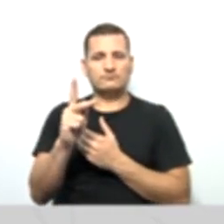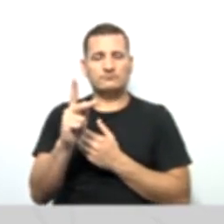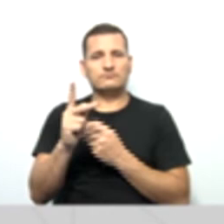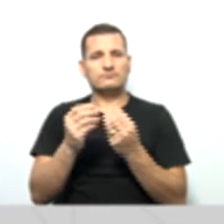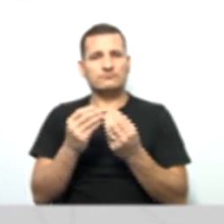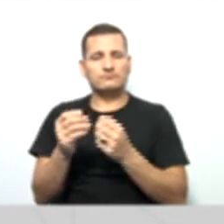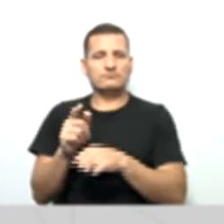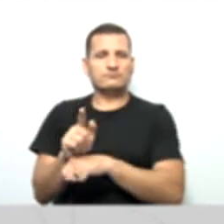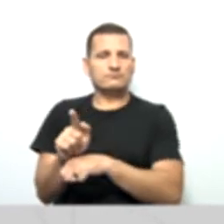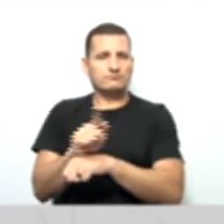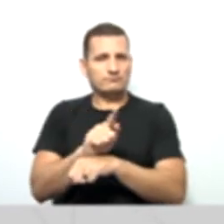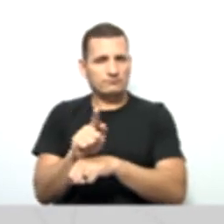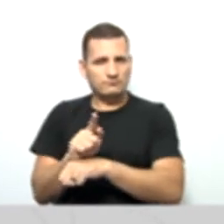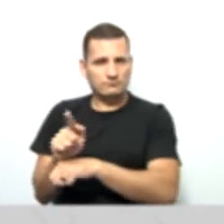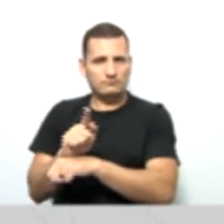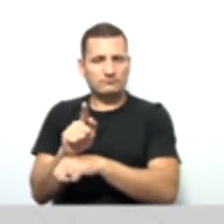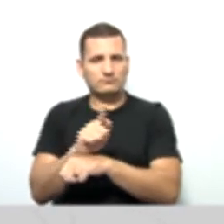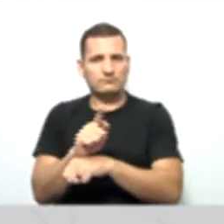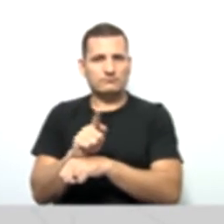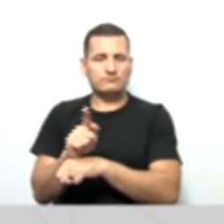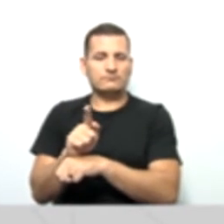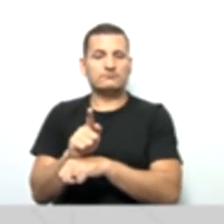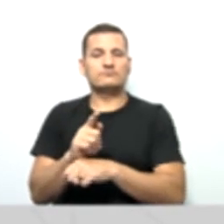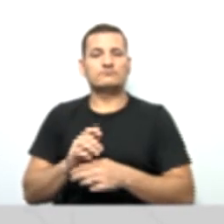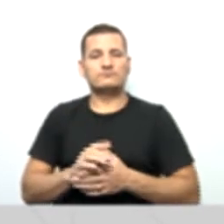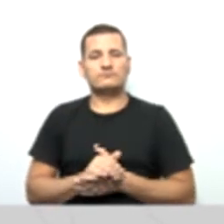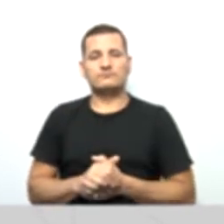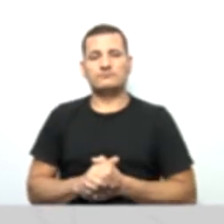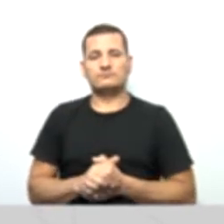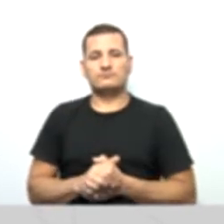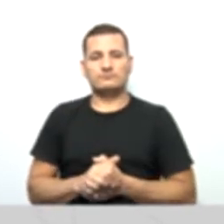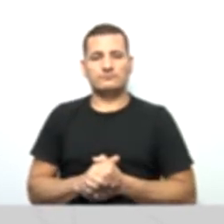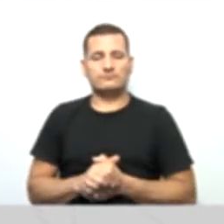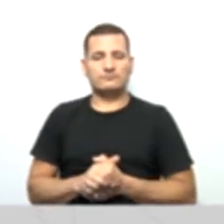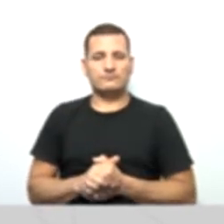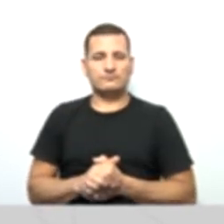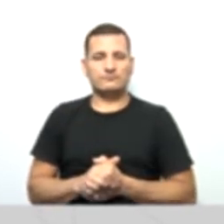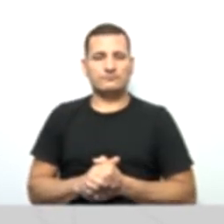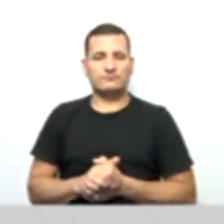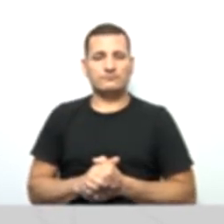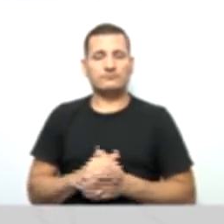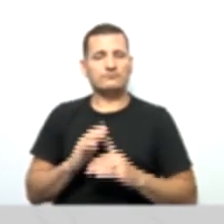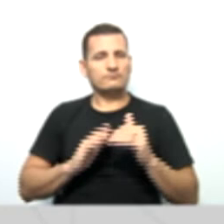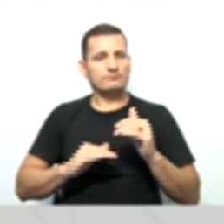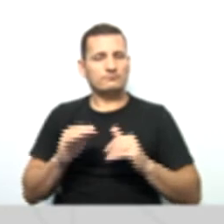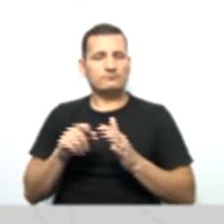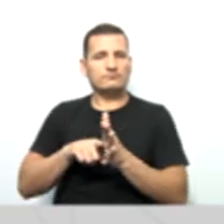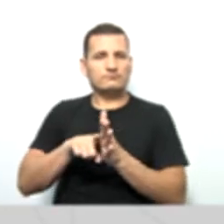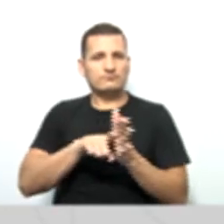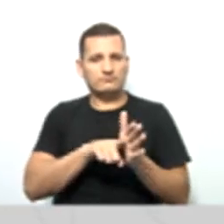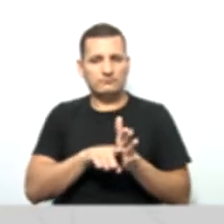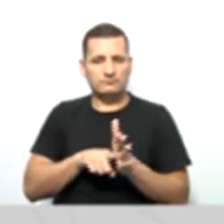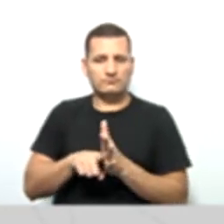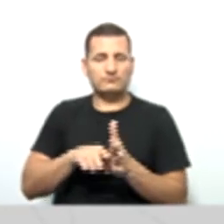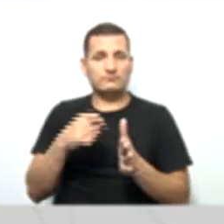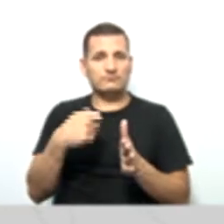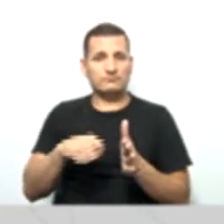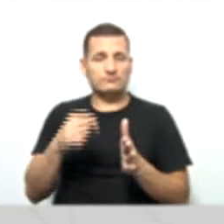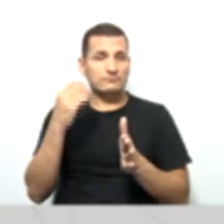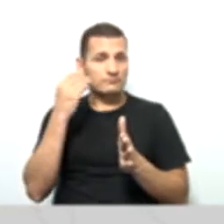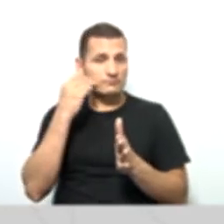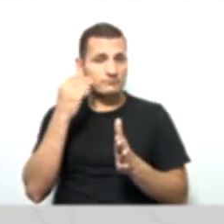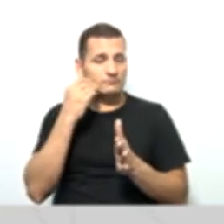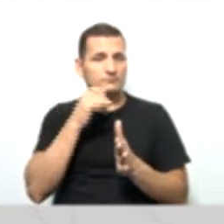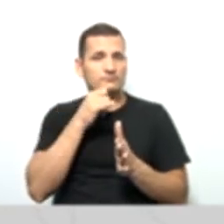gerenciamento, né, dentro da cooperativa, certo? O auditor deve verificar se os associados